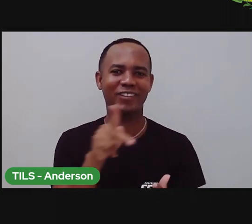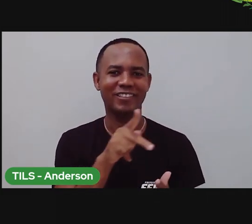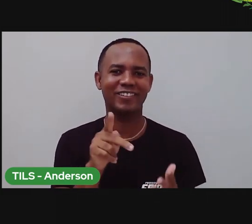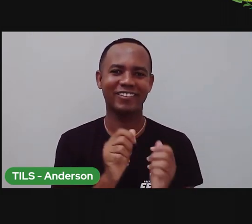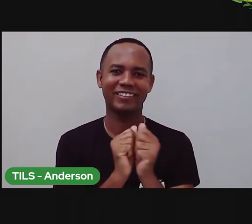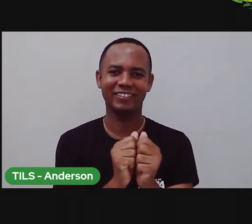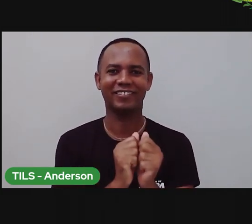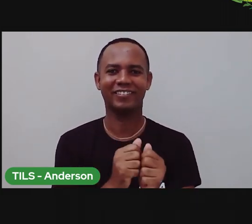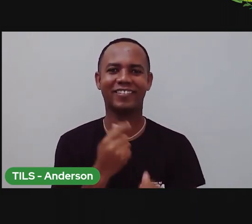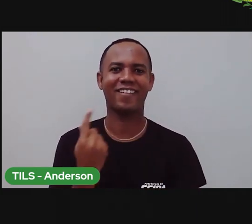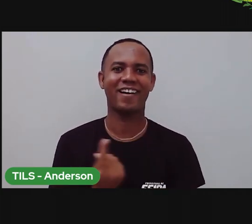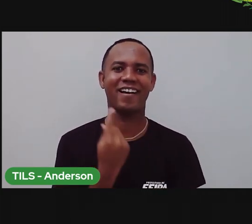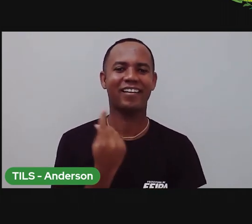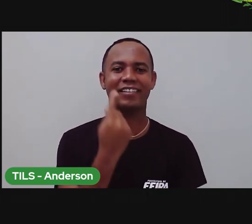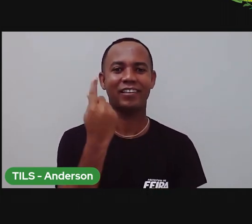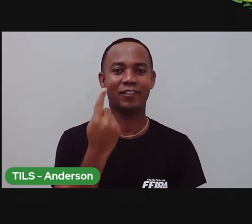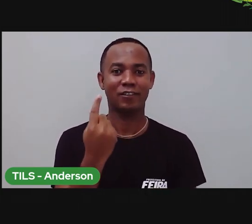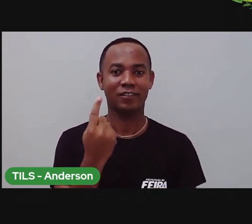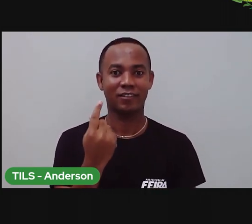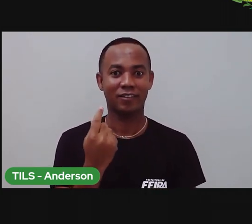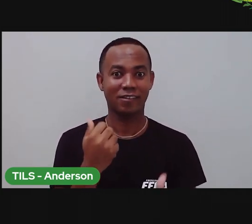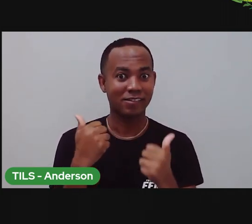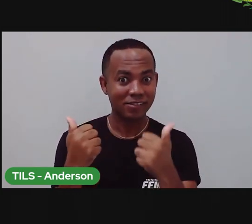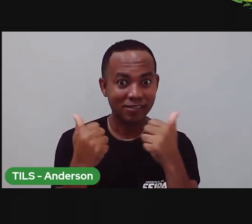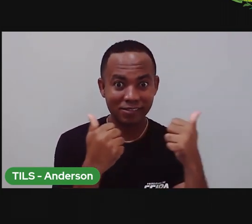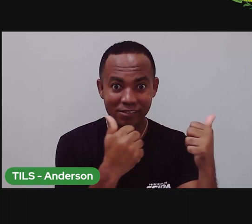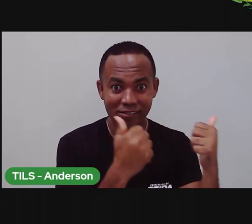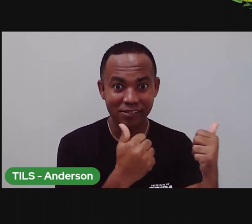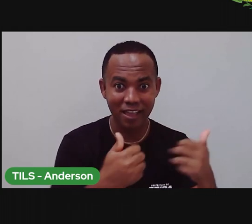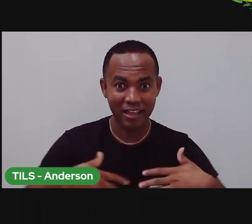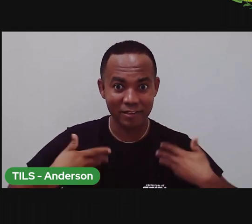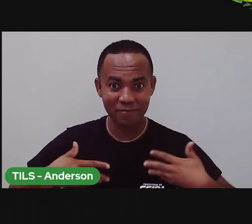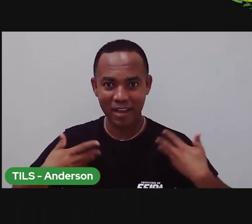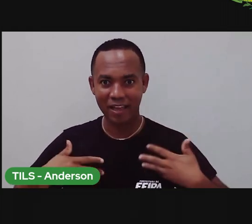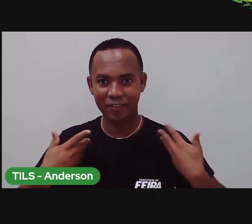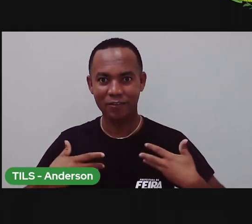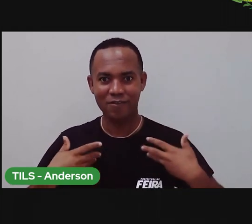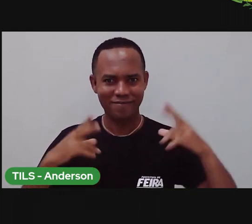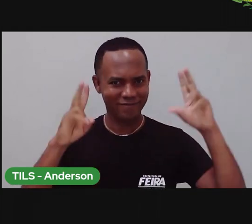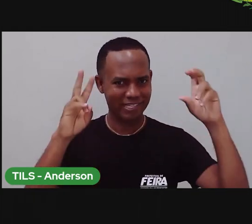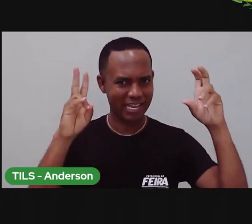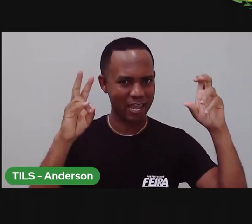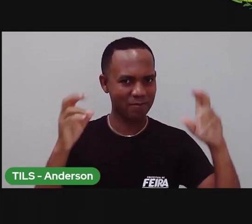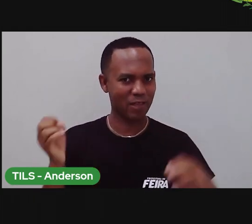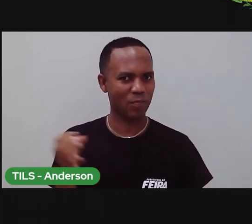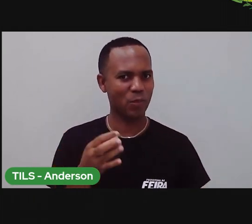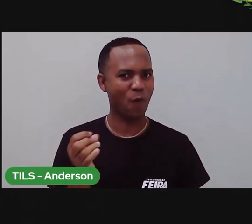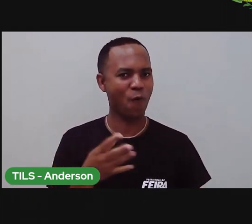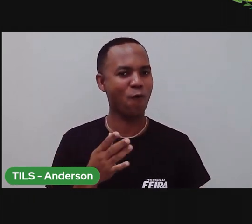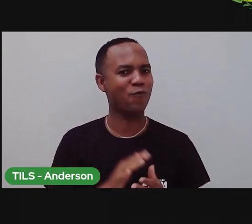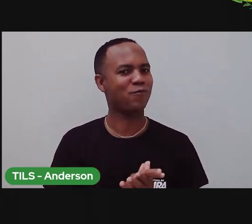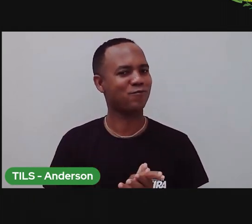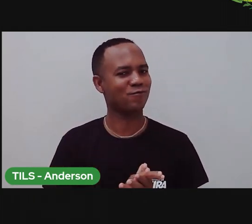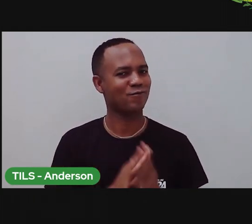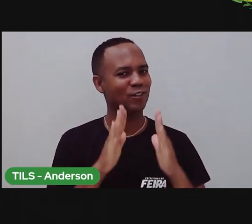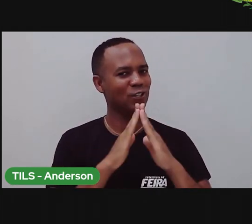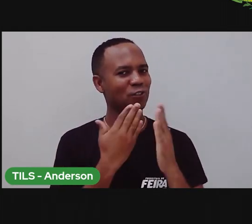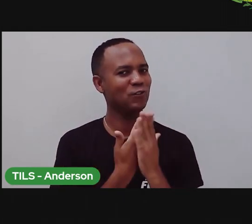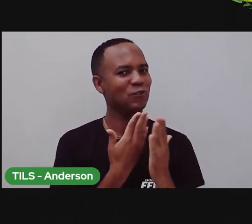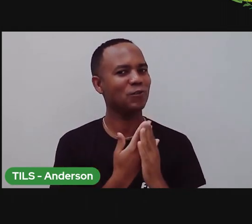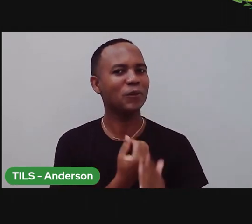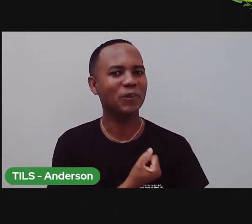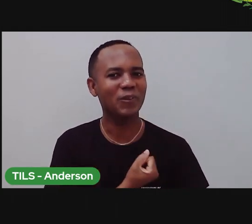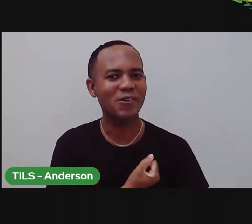Anderson aqui com vocês. E aí, todo mundo animado? Gostaram desse assunto novo? Vamos lá para a nossa aula de número 40